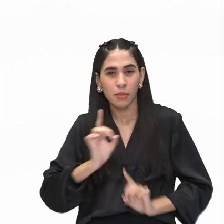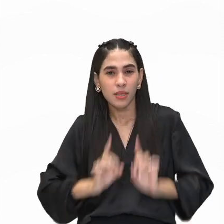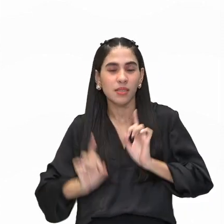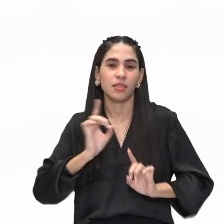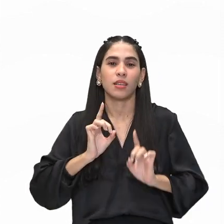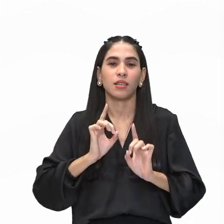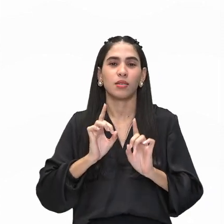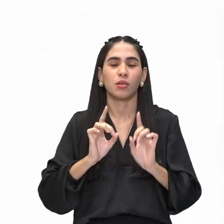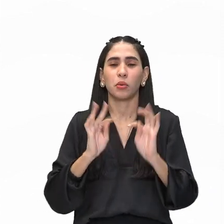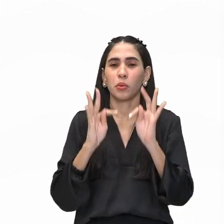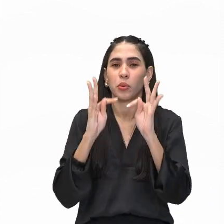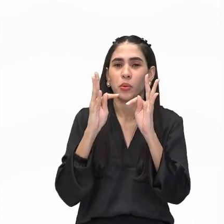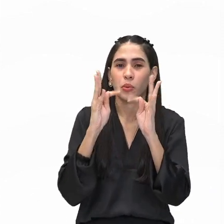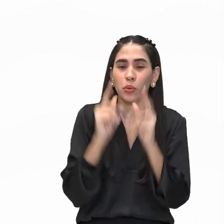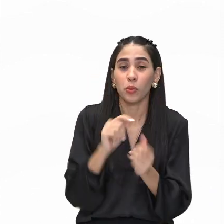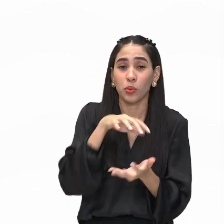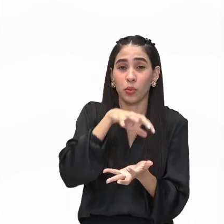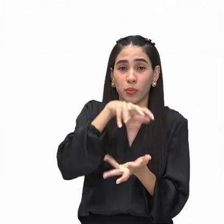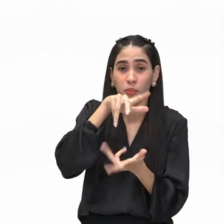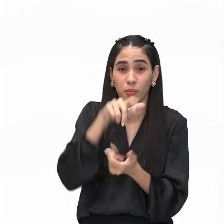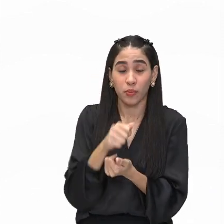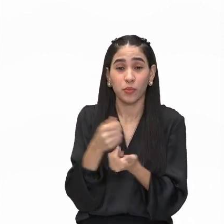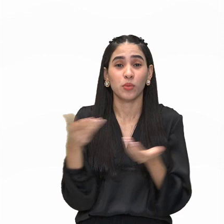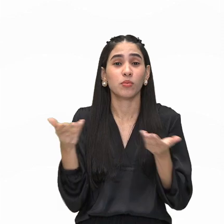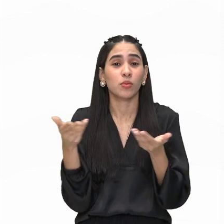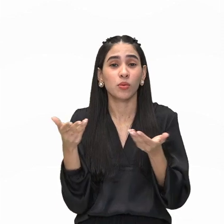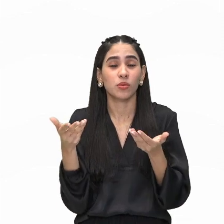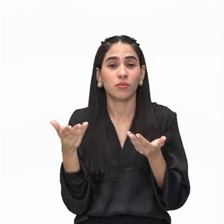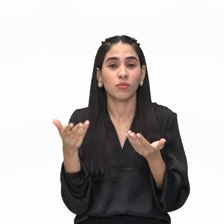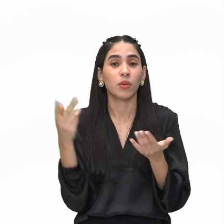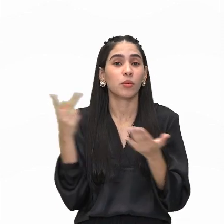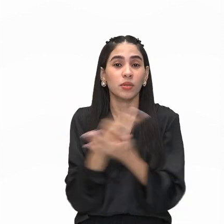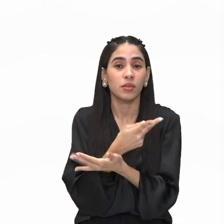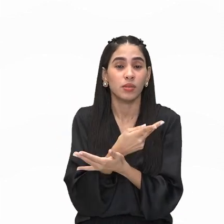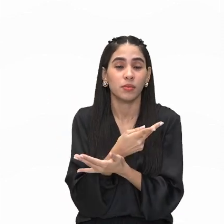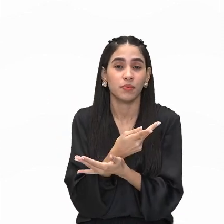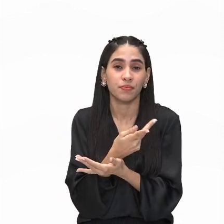E o que está acontecendo no mundo? Olha hoje, o que aconteceu?